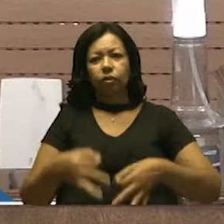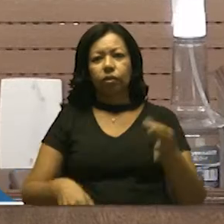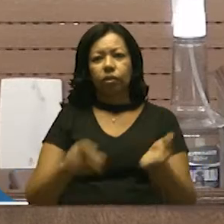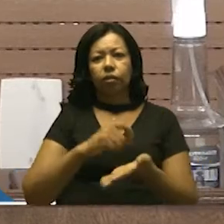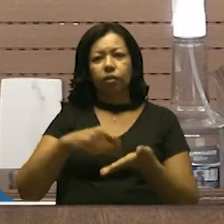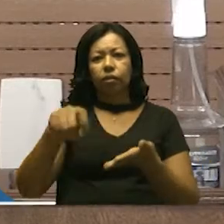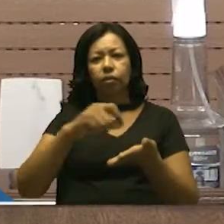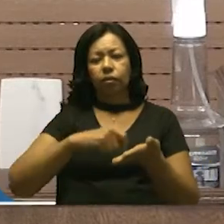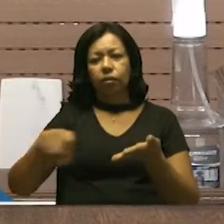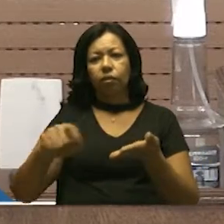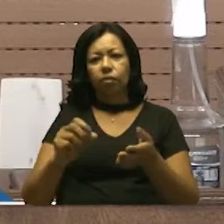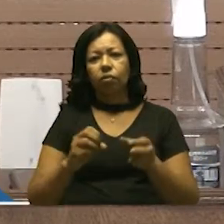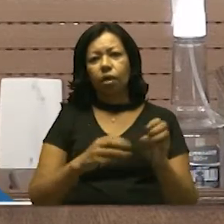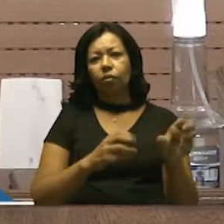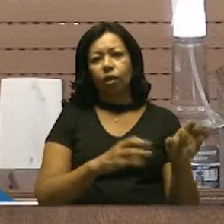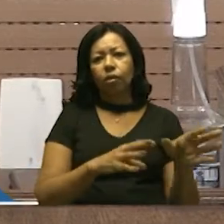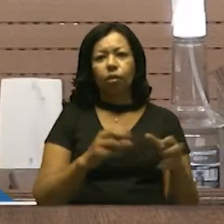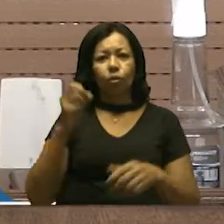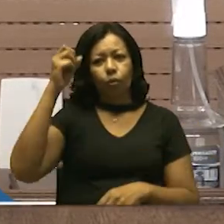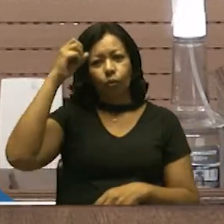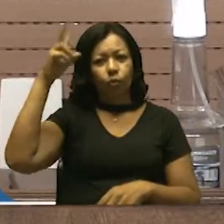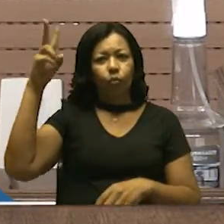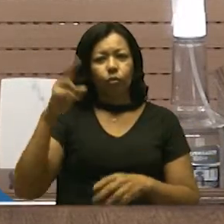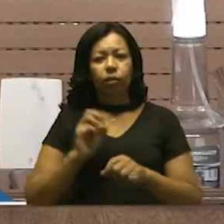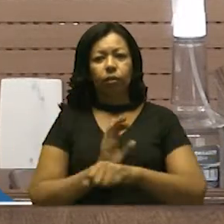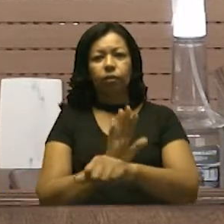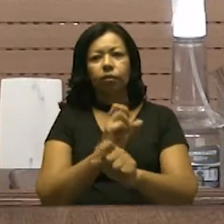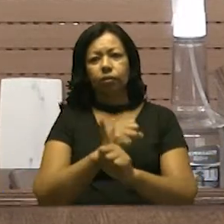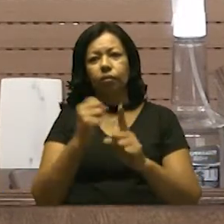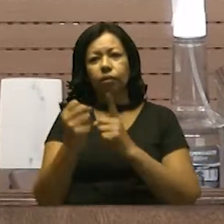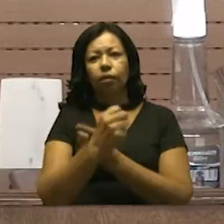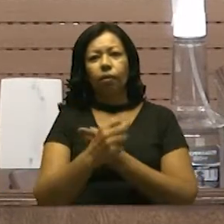redação de educação, cultura e assistência social.